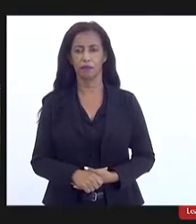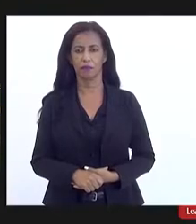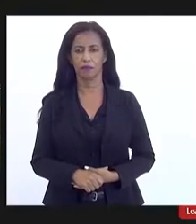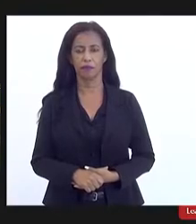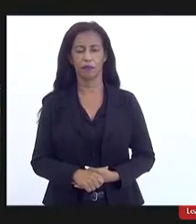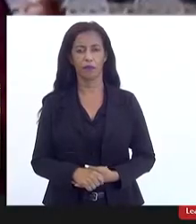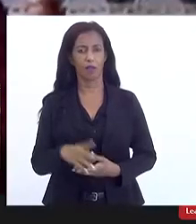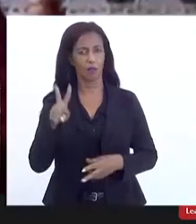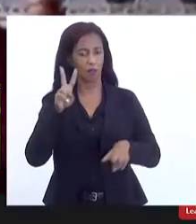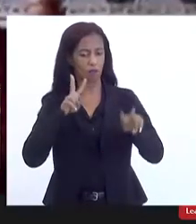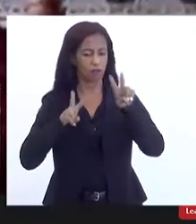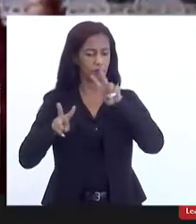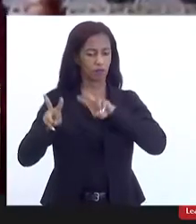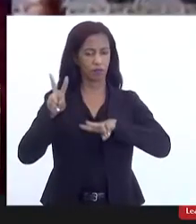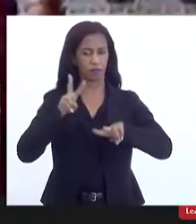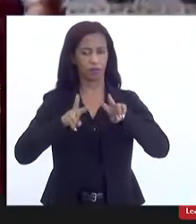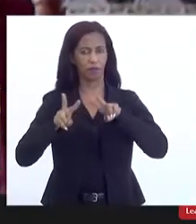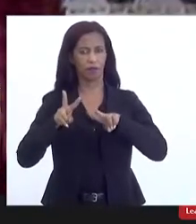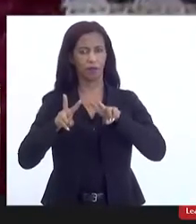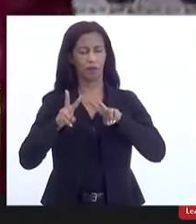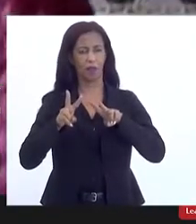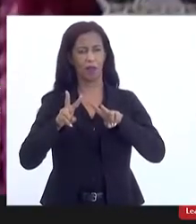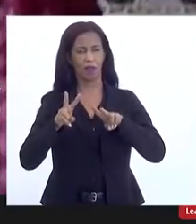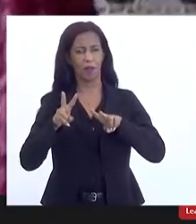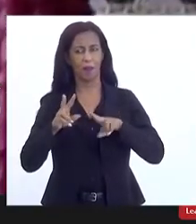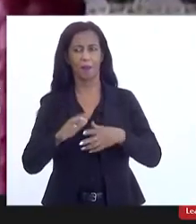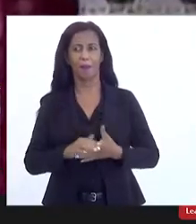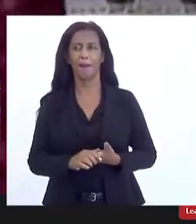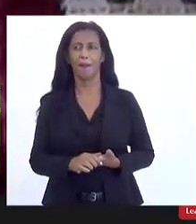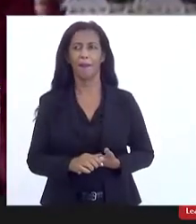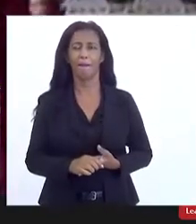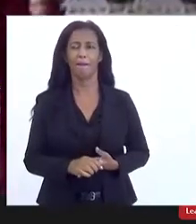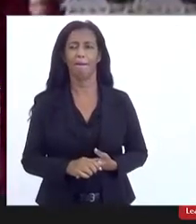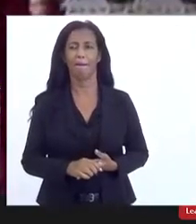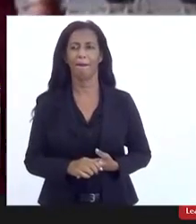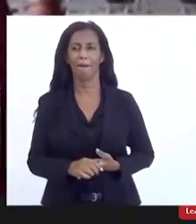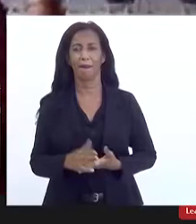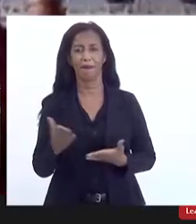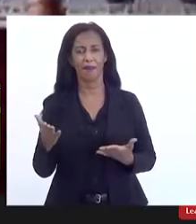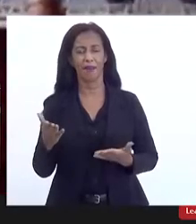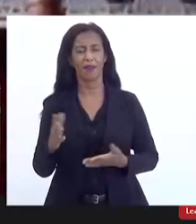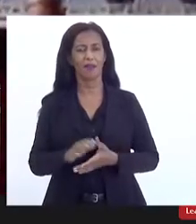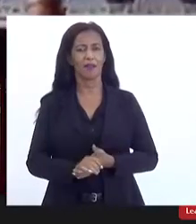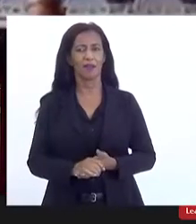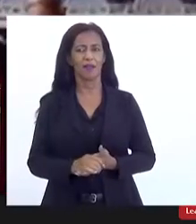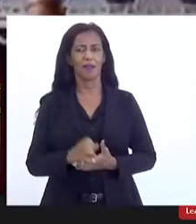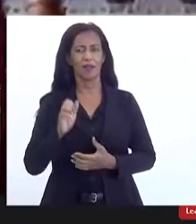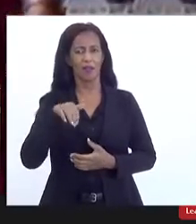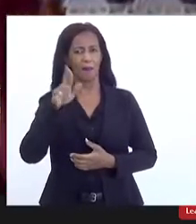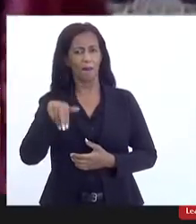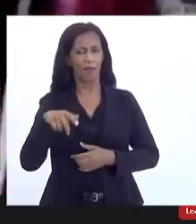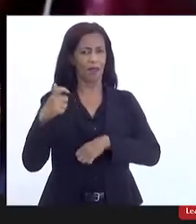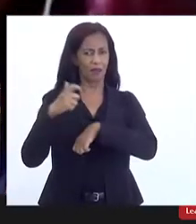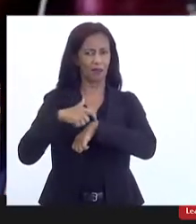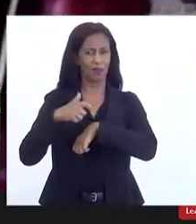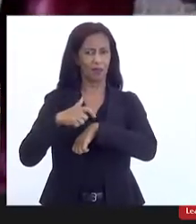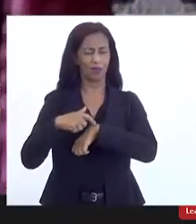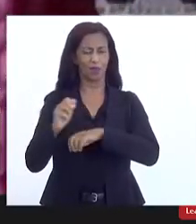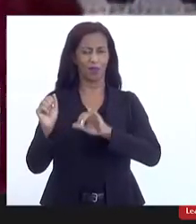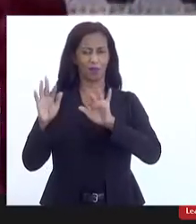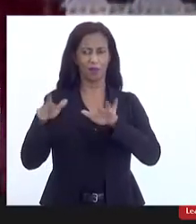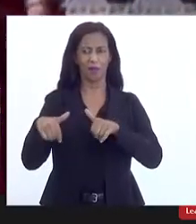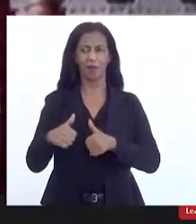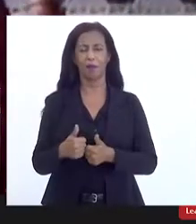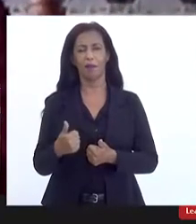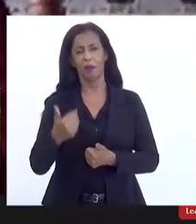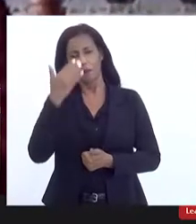dinâmica visual passou um minutinho mas ainda assim está dentro do tema muito obrigada pela